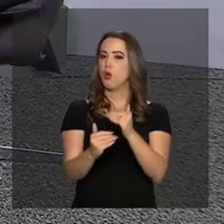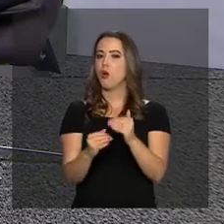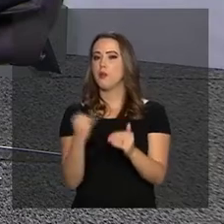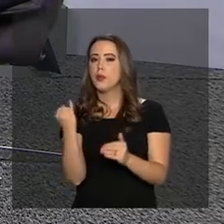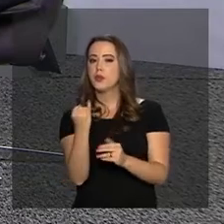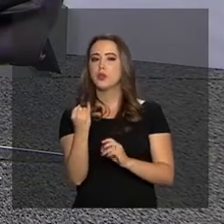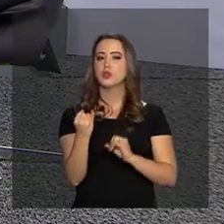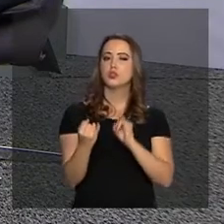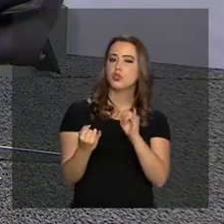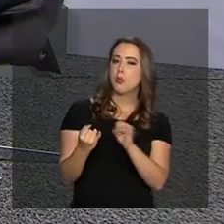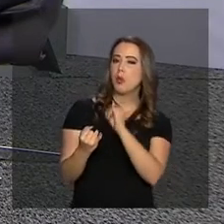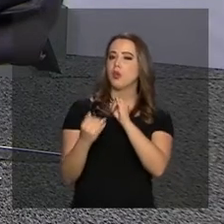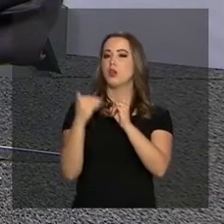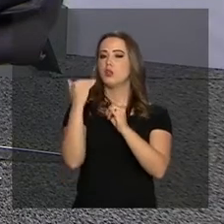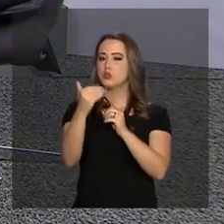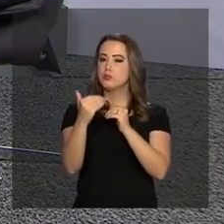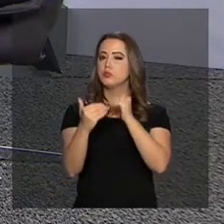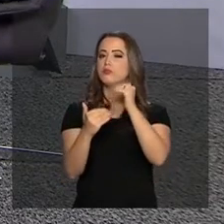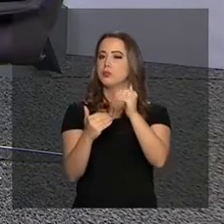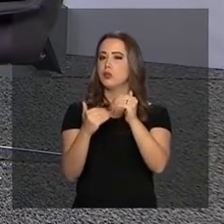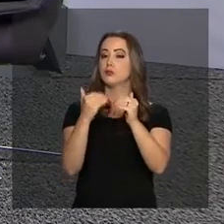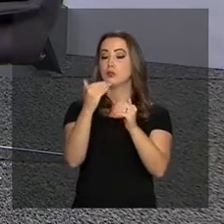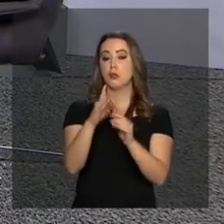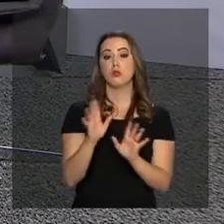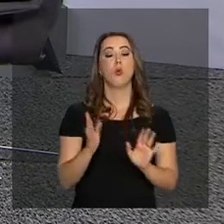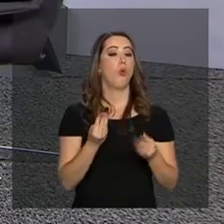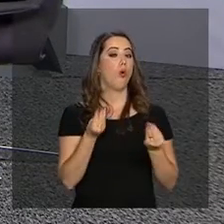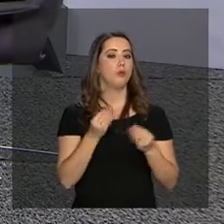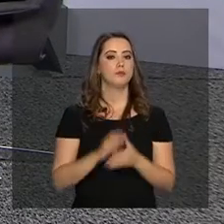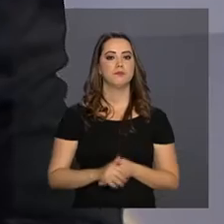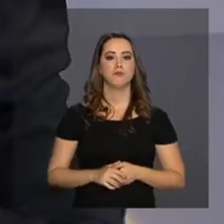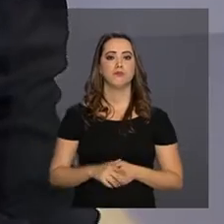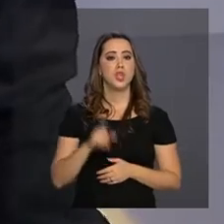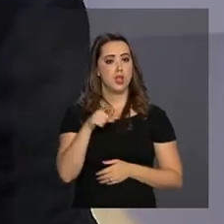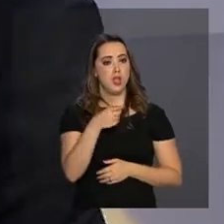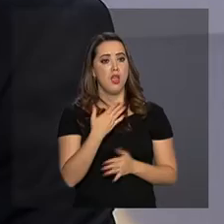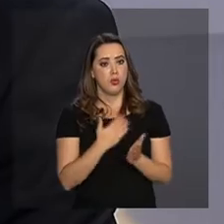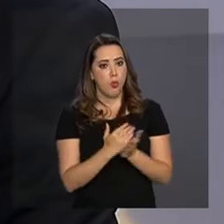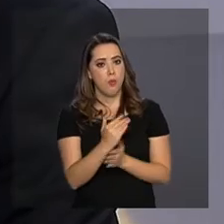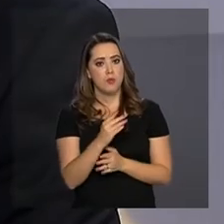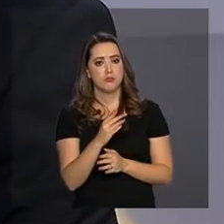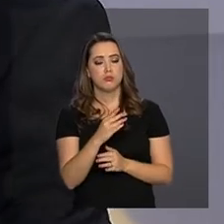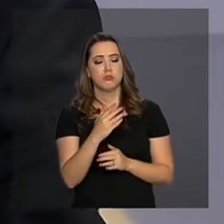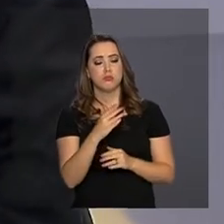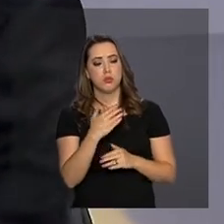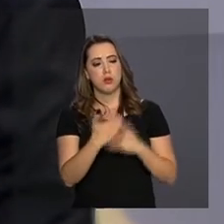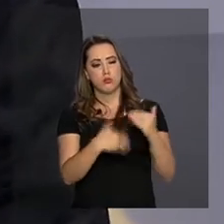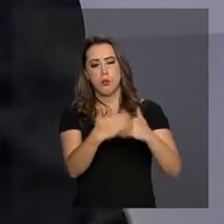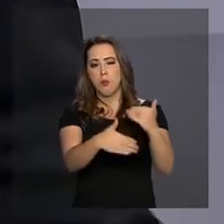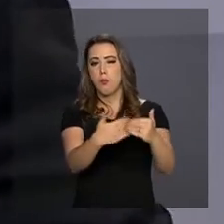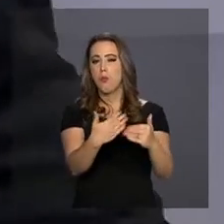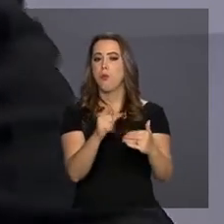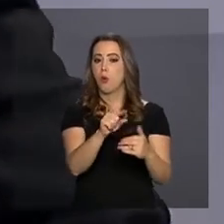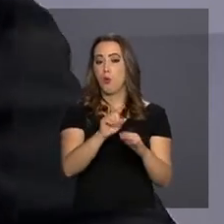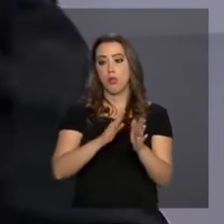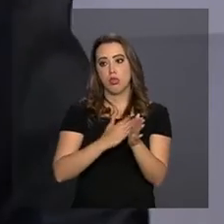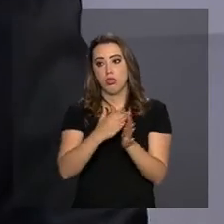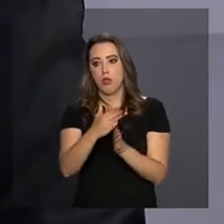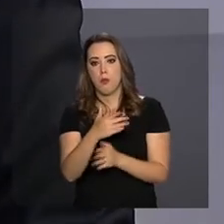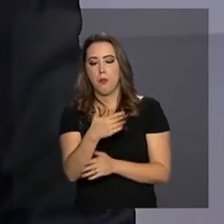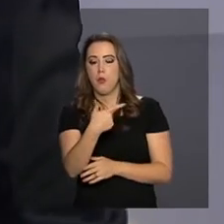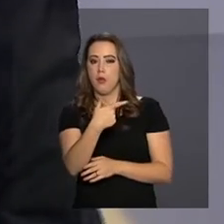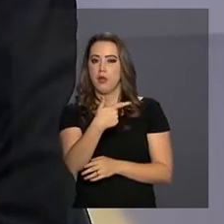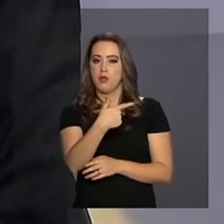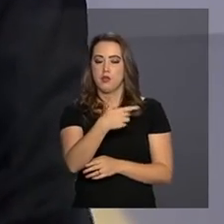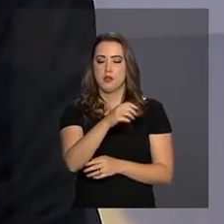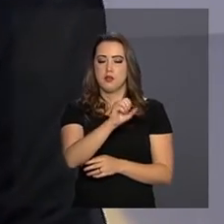no decorrer do tempo? Ele foi ganhando, até que, no alvorecer, no início do século XXI, ele ganha, então, um